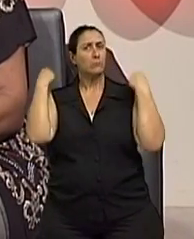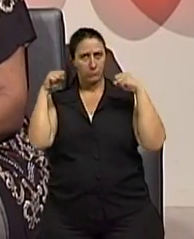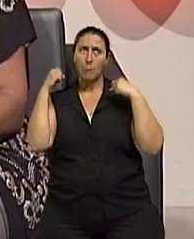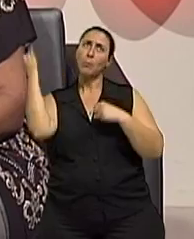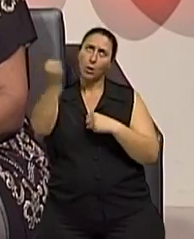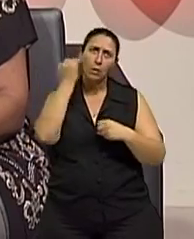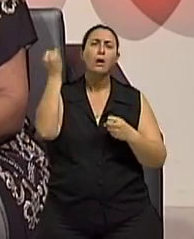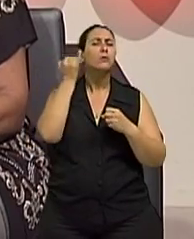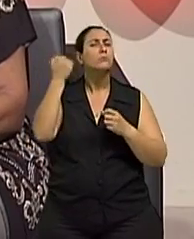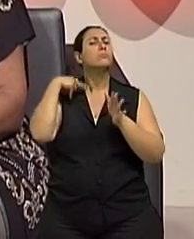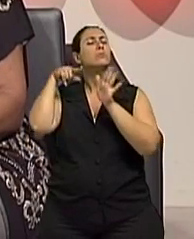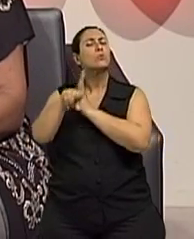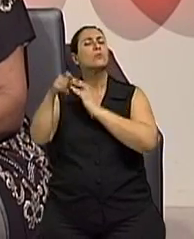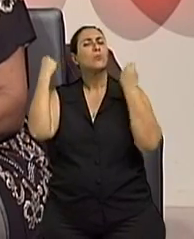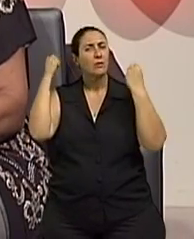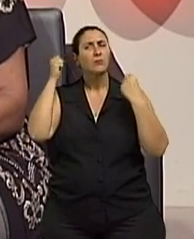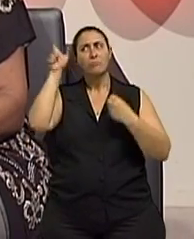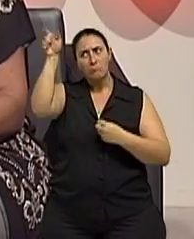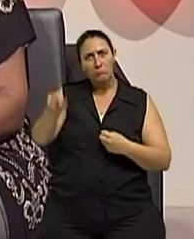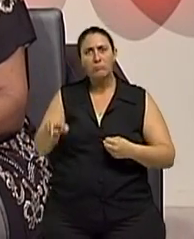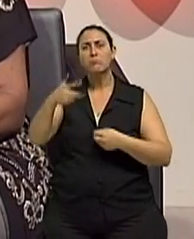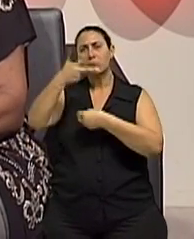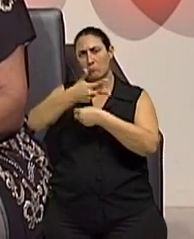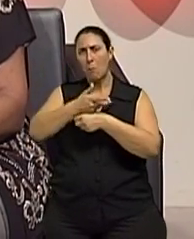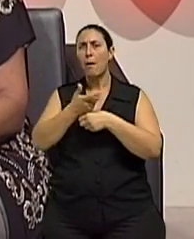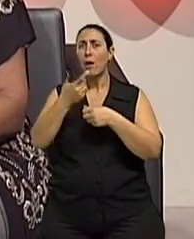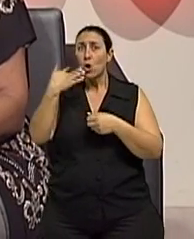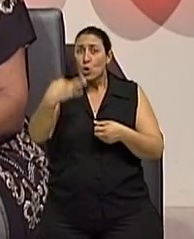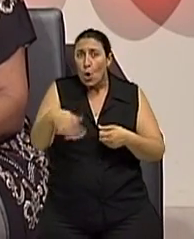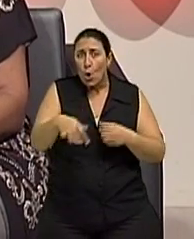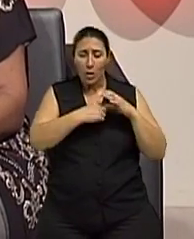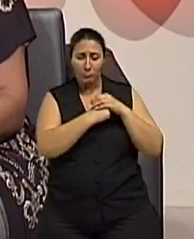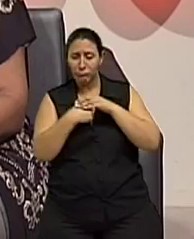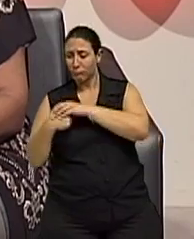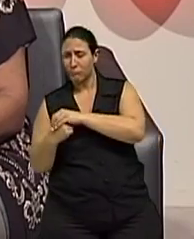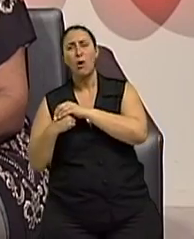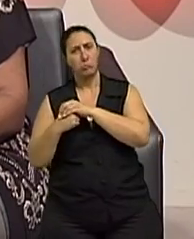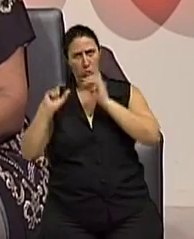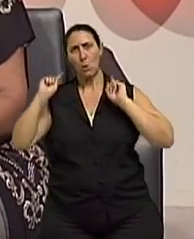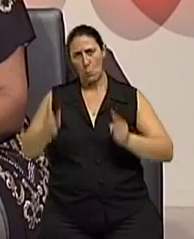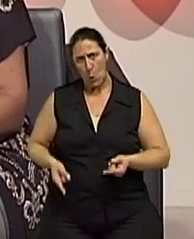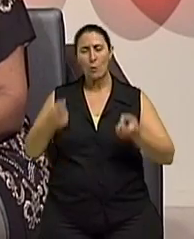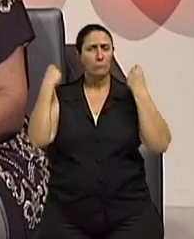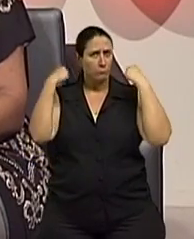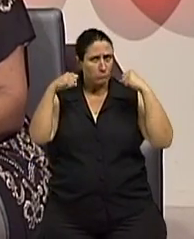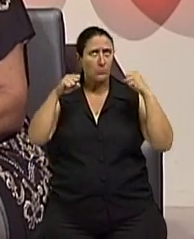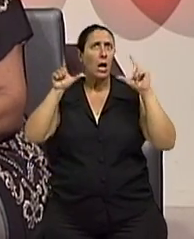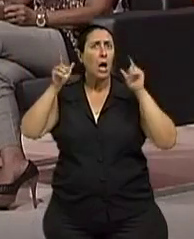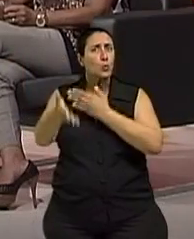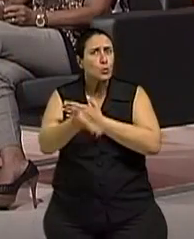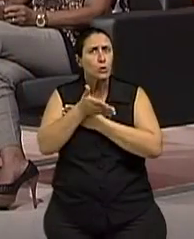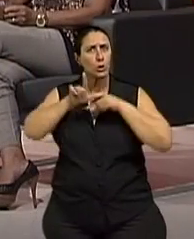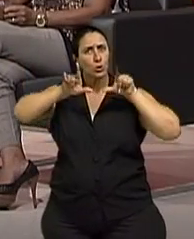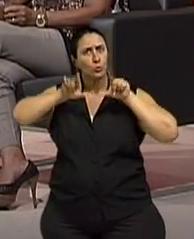um idoso, com dor ou sem dor, fazer algum exercício? Ou buscar melhorar essa intensidade de dor, diminui-la no caso,